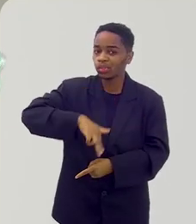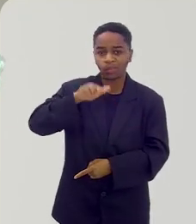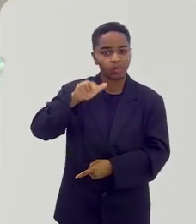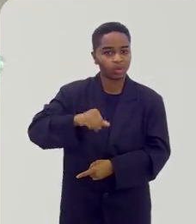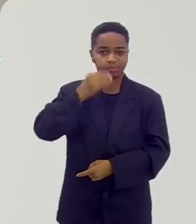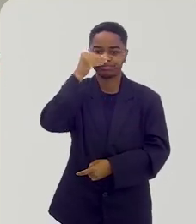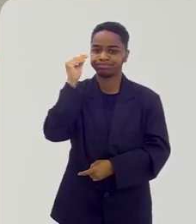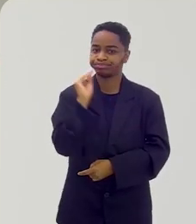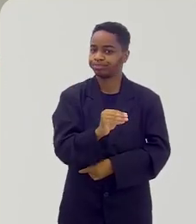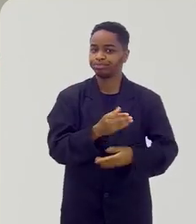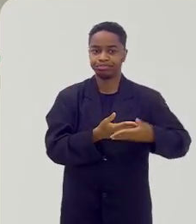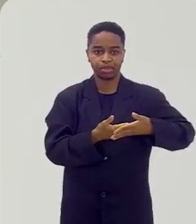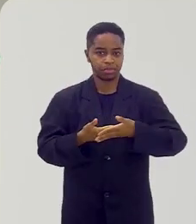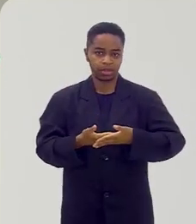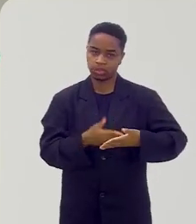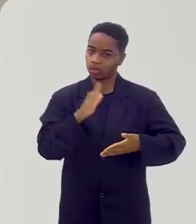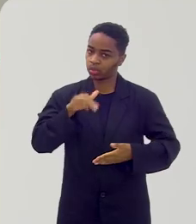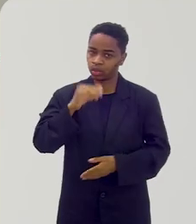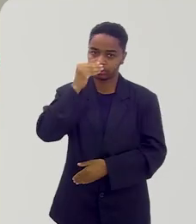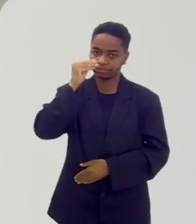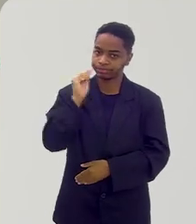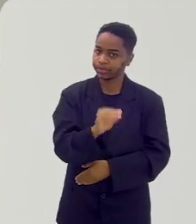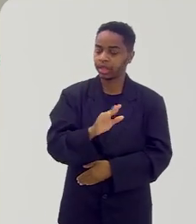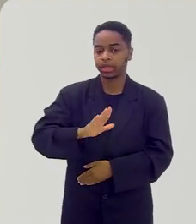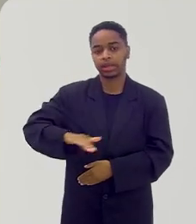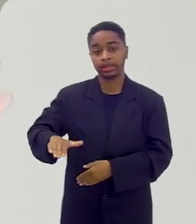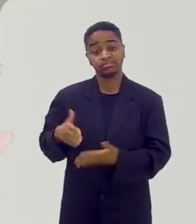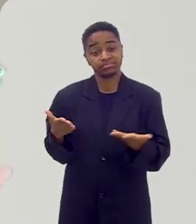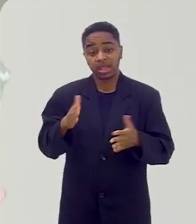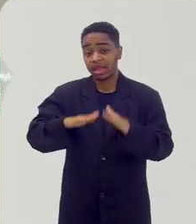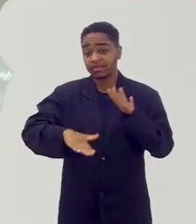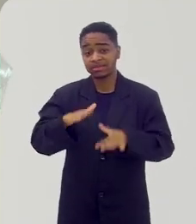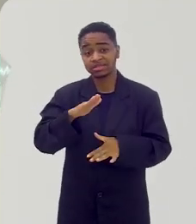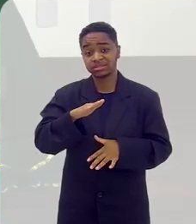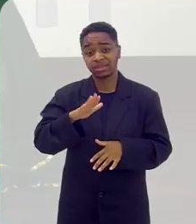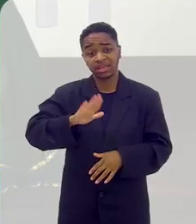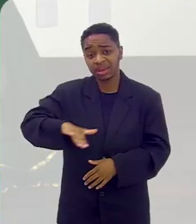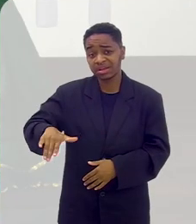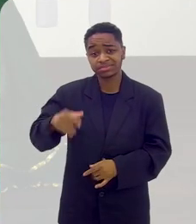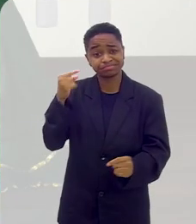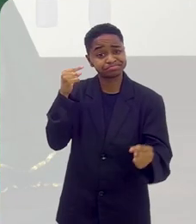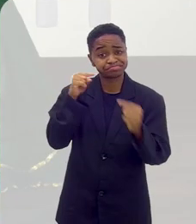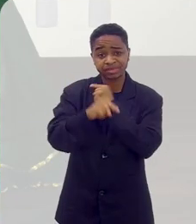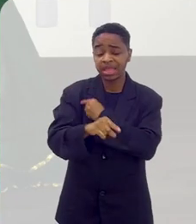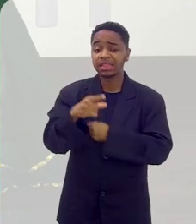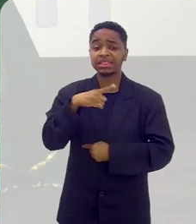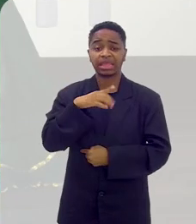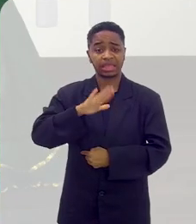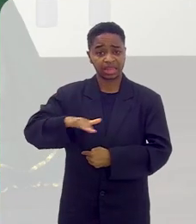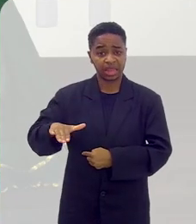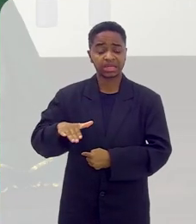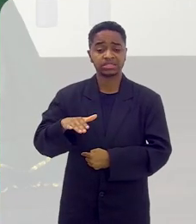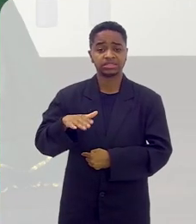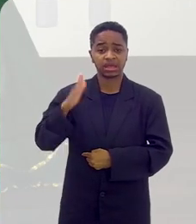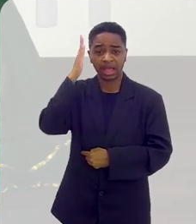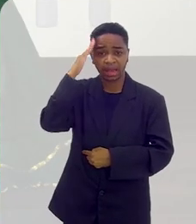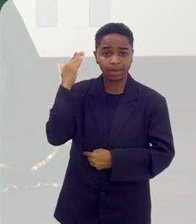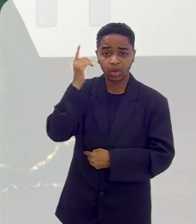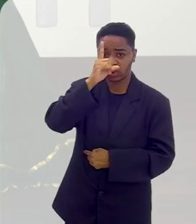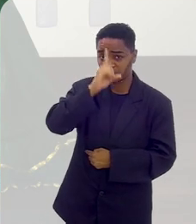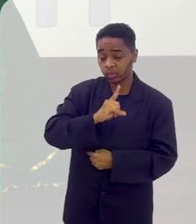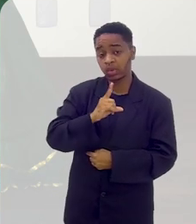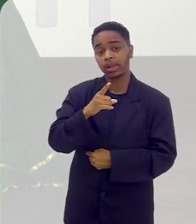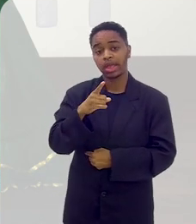eles virariam as costas para um bebê, para uma criança. E às vezes aquela criança não tinha nada a ver. Tinha até criança loura. Eu